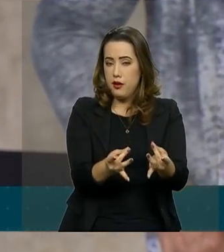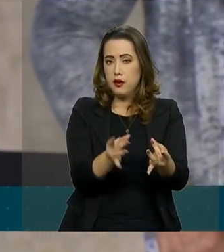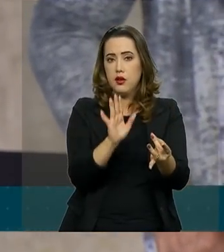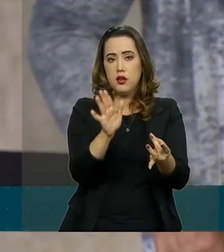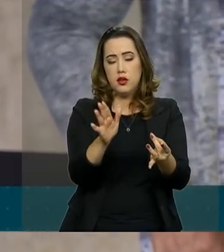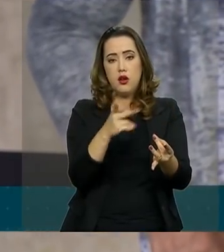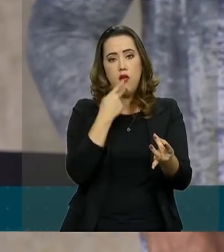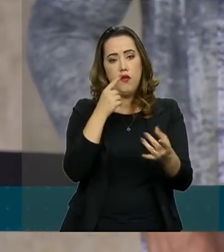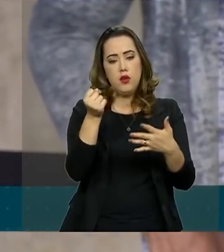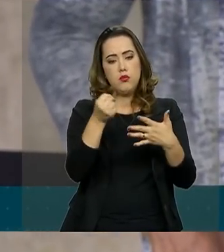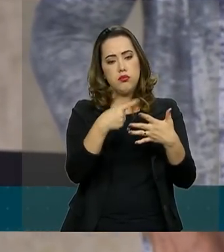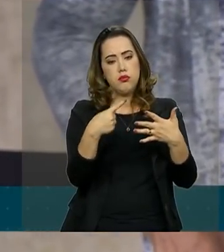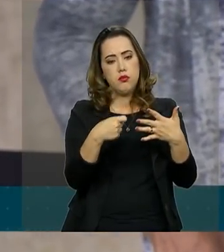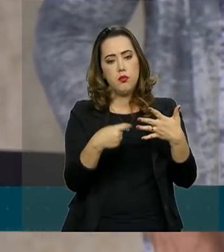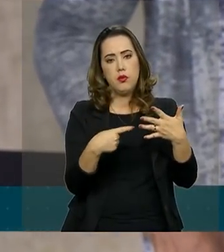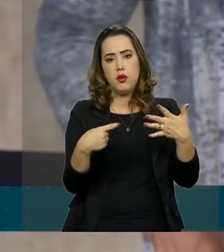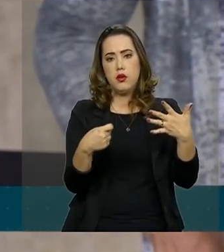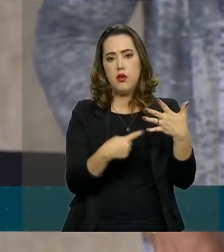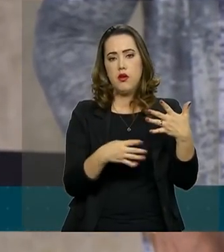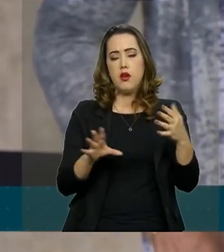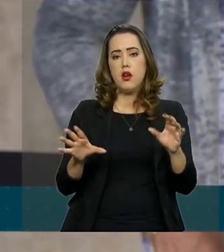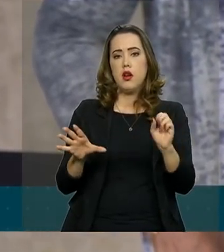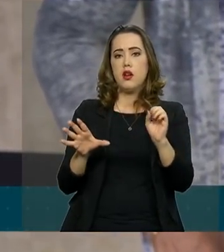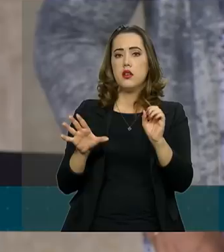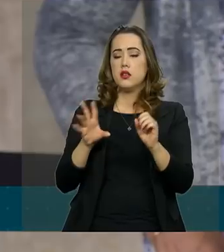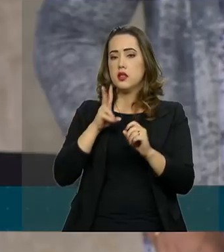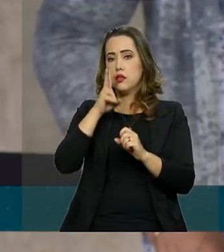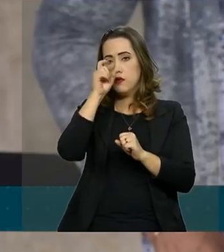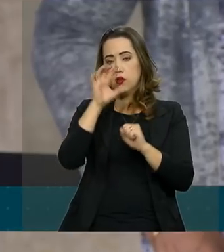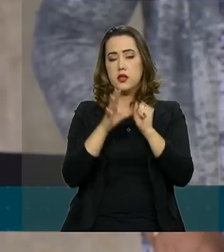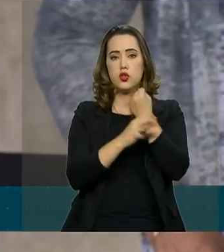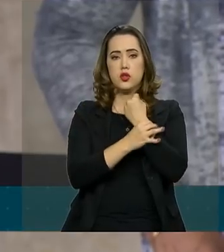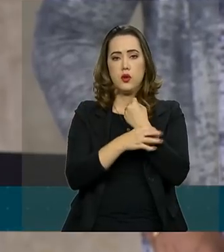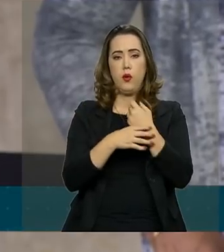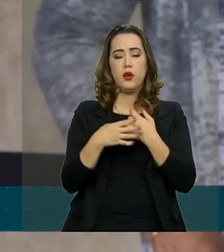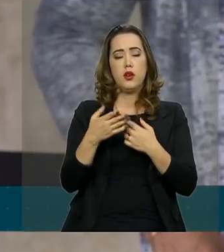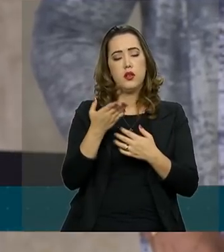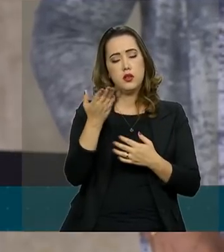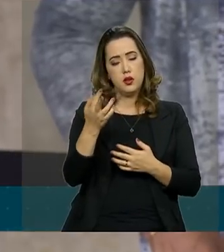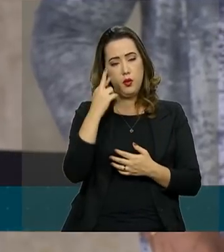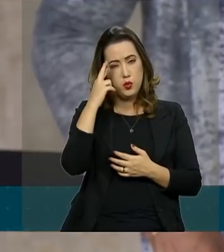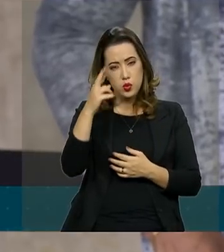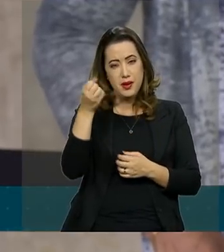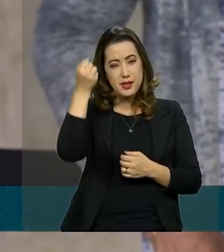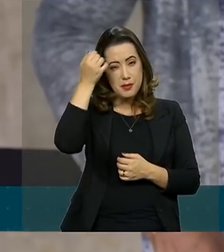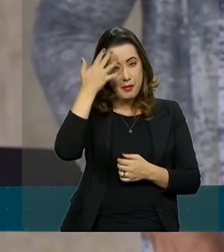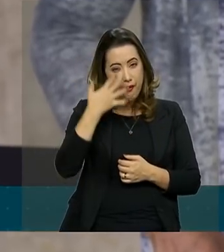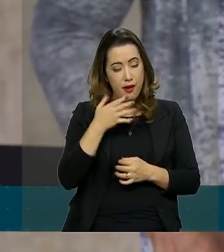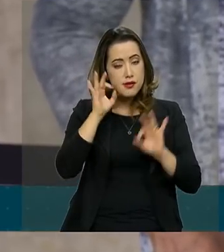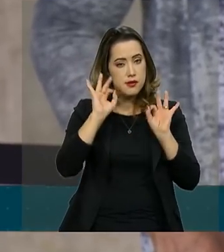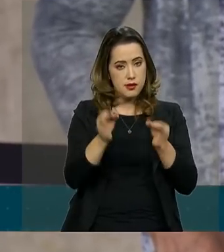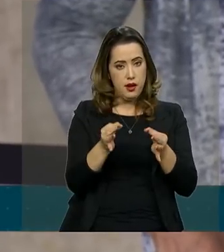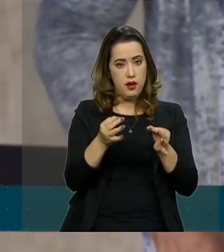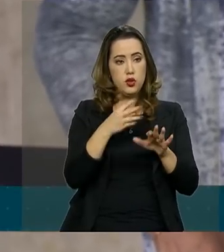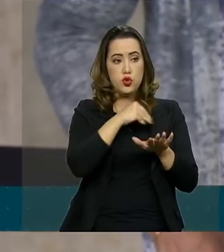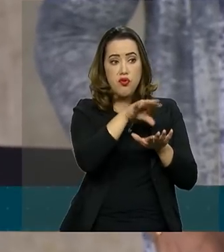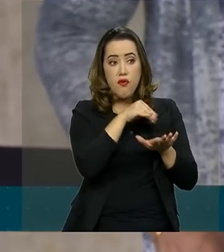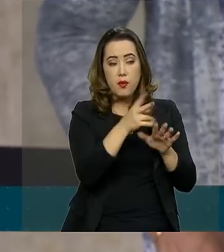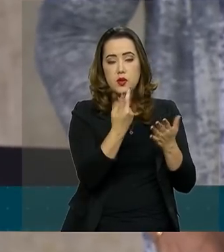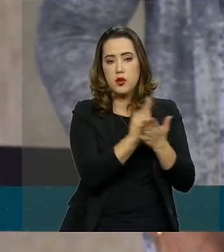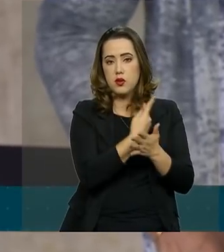não citou as Forças de Segurança. só para ficar claro e a gente não dar uma informação errada.